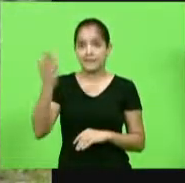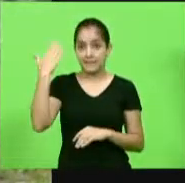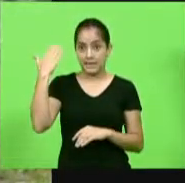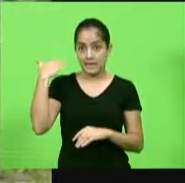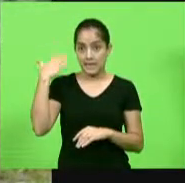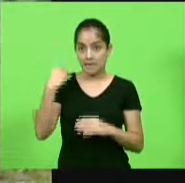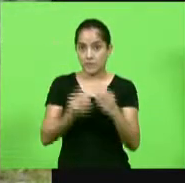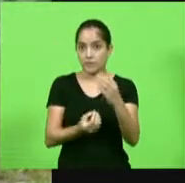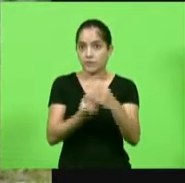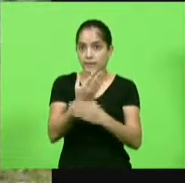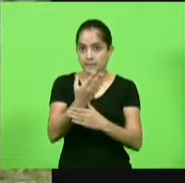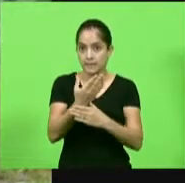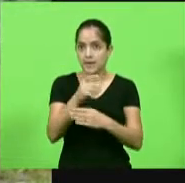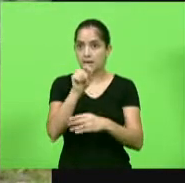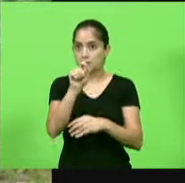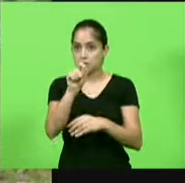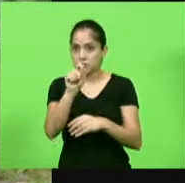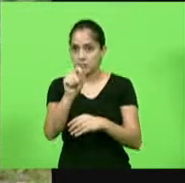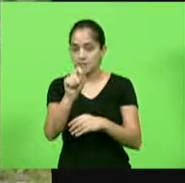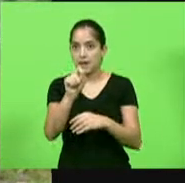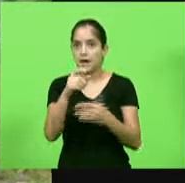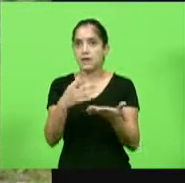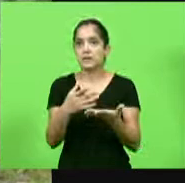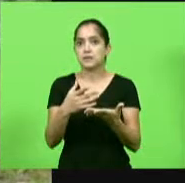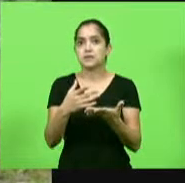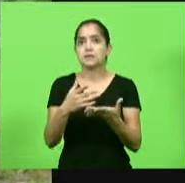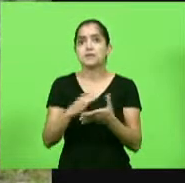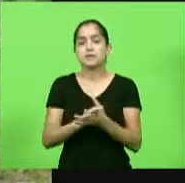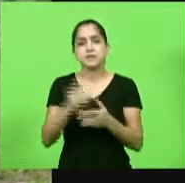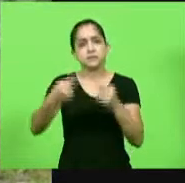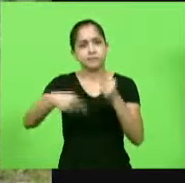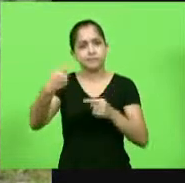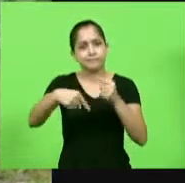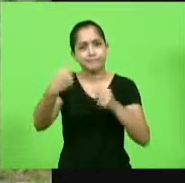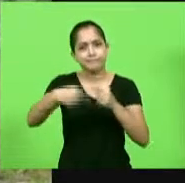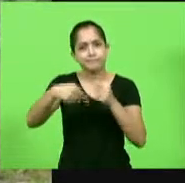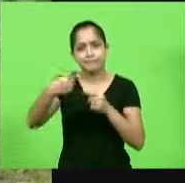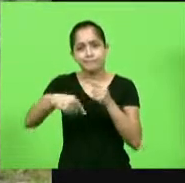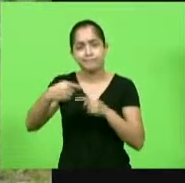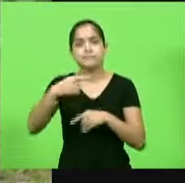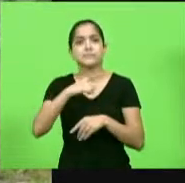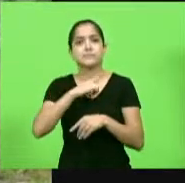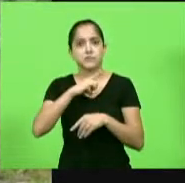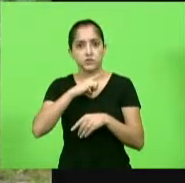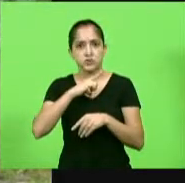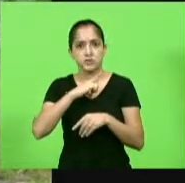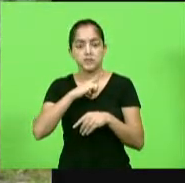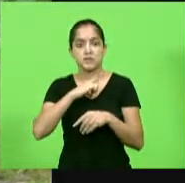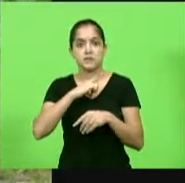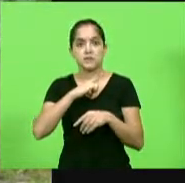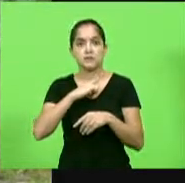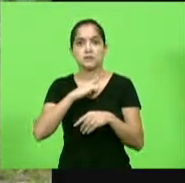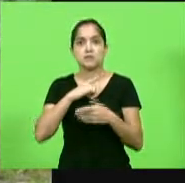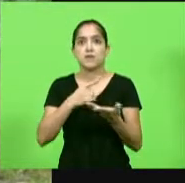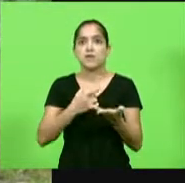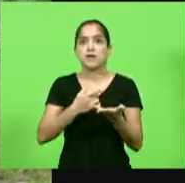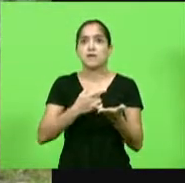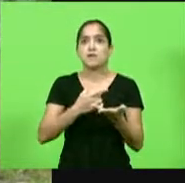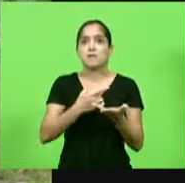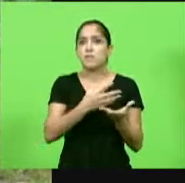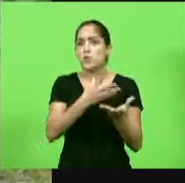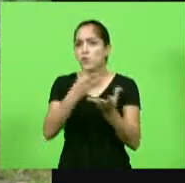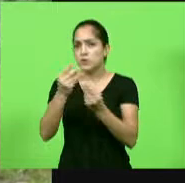implantado esse parque, houve grande polêmica, haja vista que havia e há ainda vários